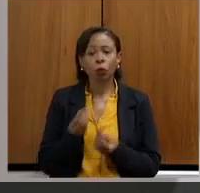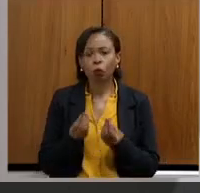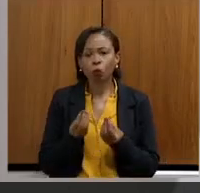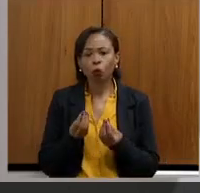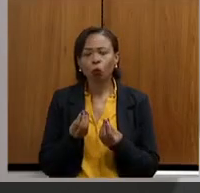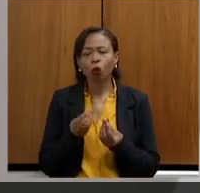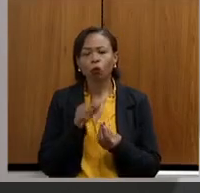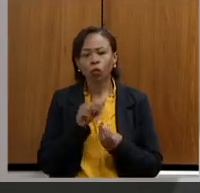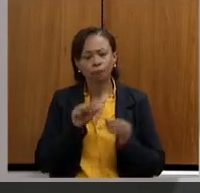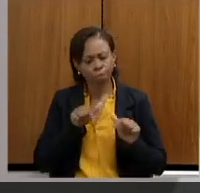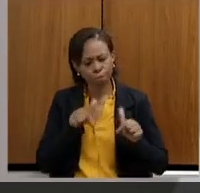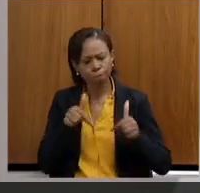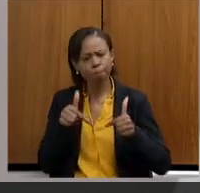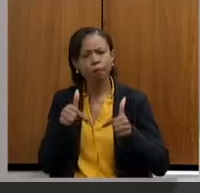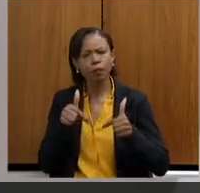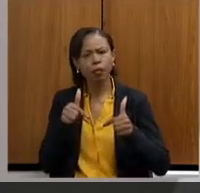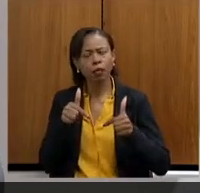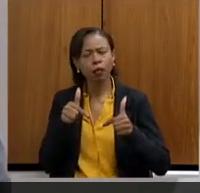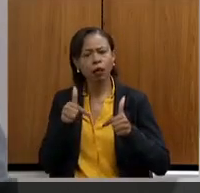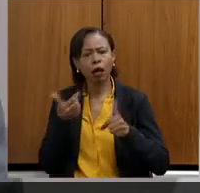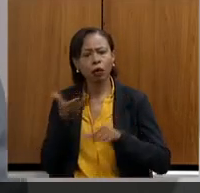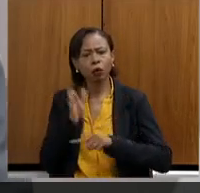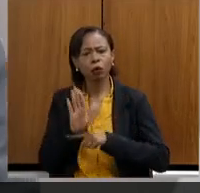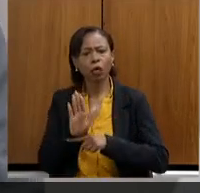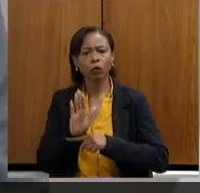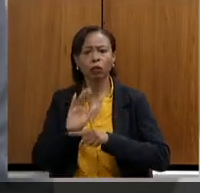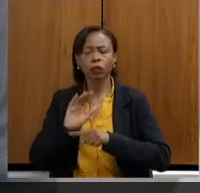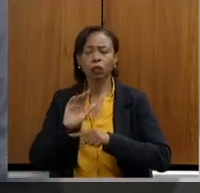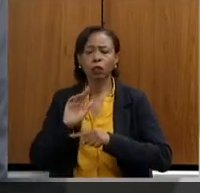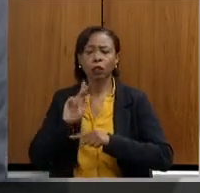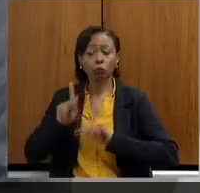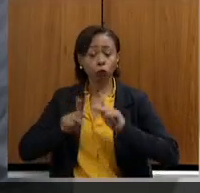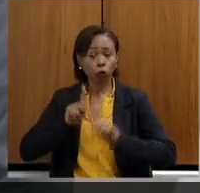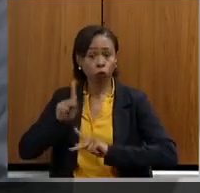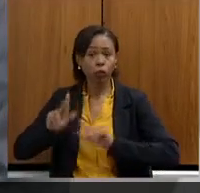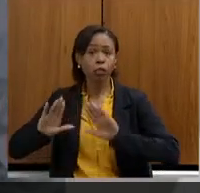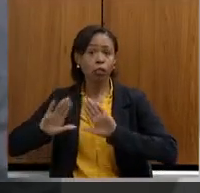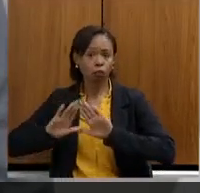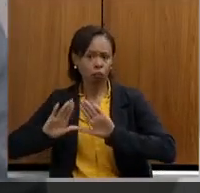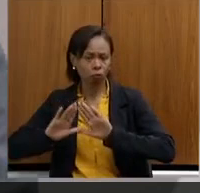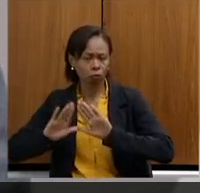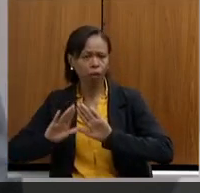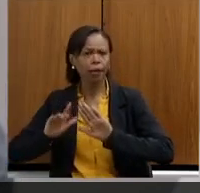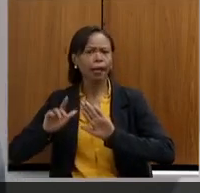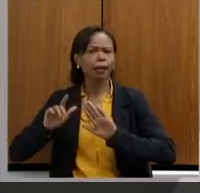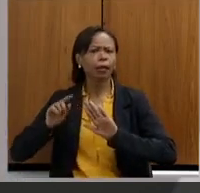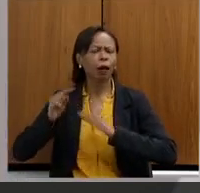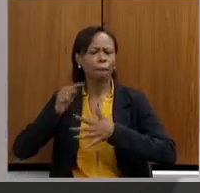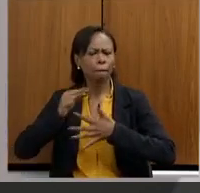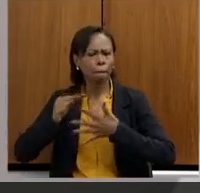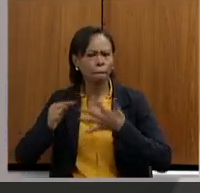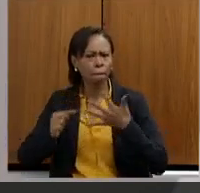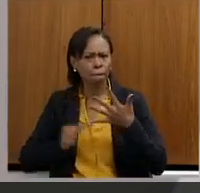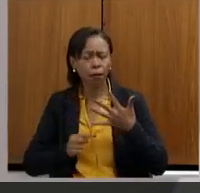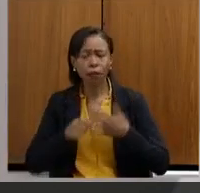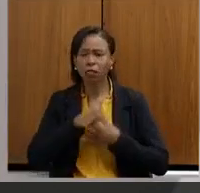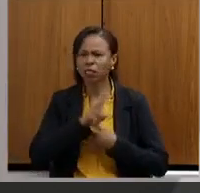atendido não só a todos os membros aqui dessa casa, com suas demandas, procurando sempre da